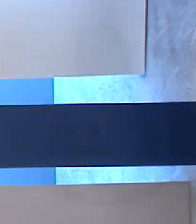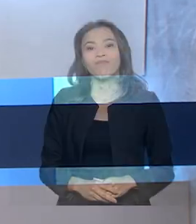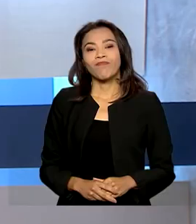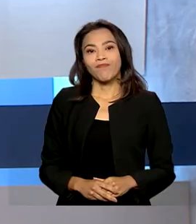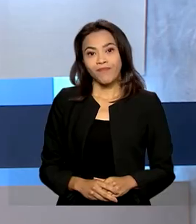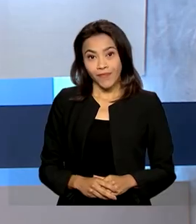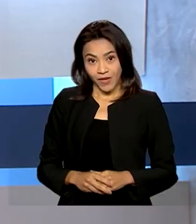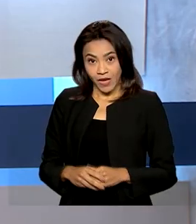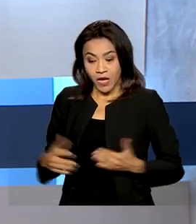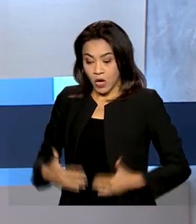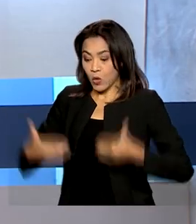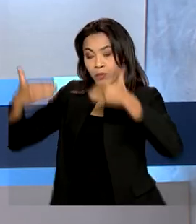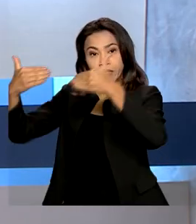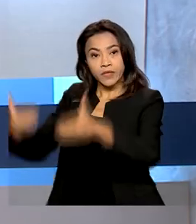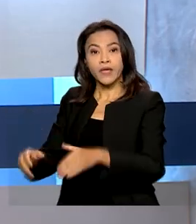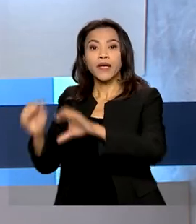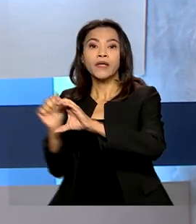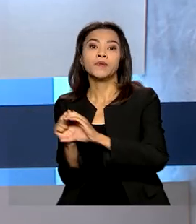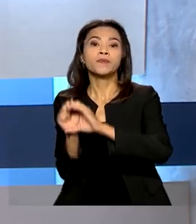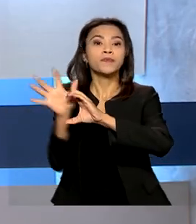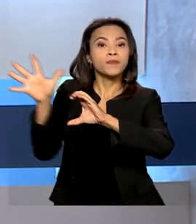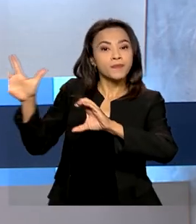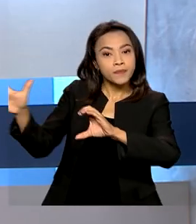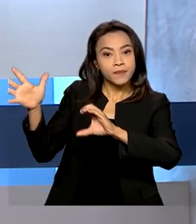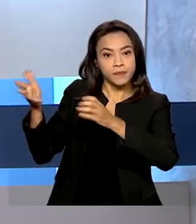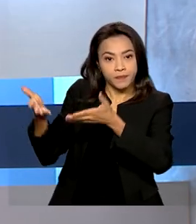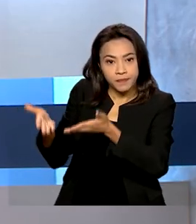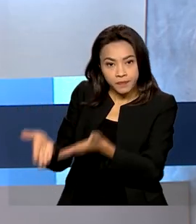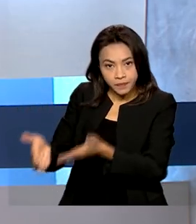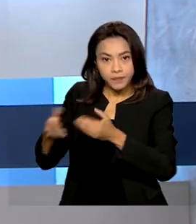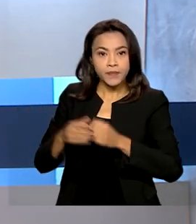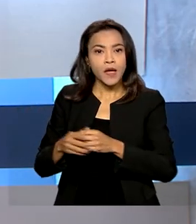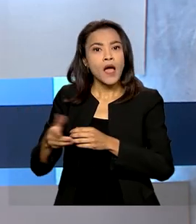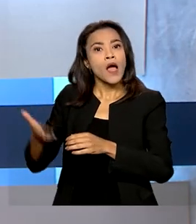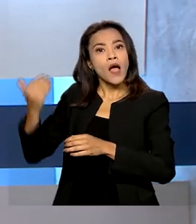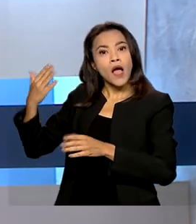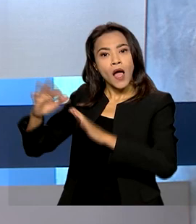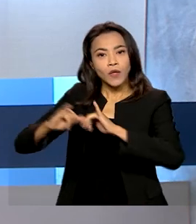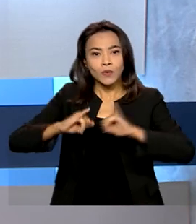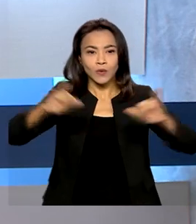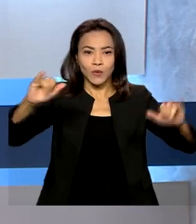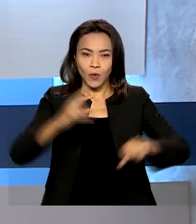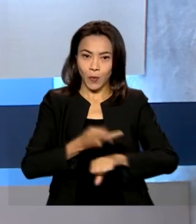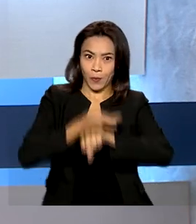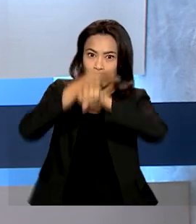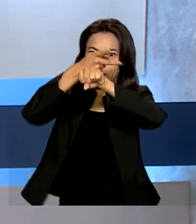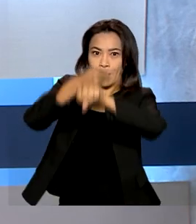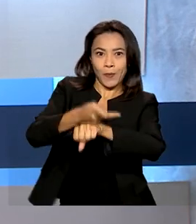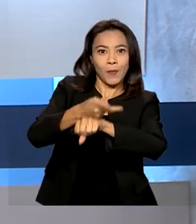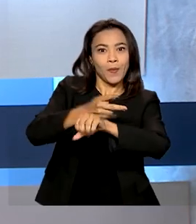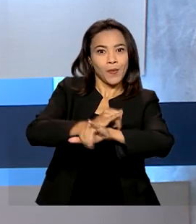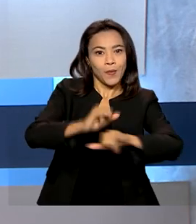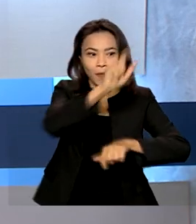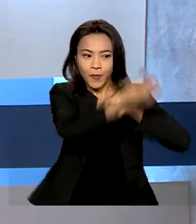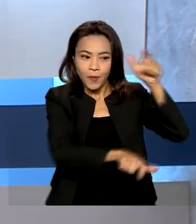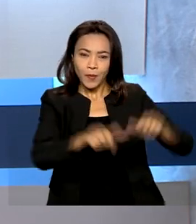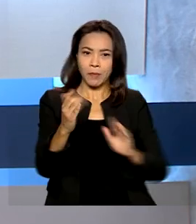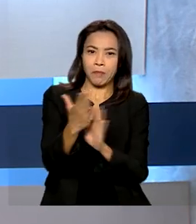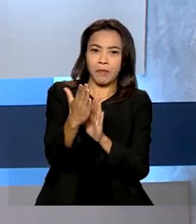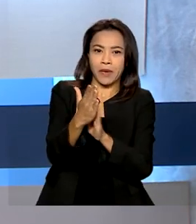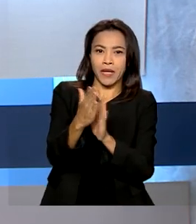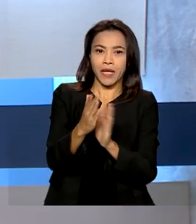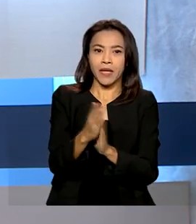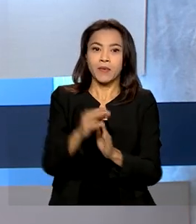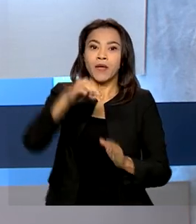O Ministério da Ciência, Tecnologia e Inovações anunciou os vencedores do primeiro prêmio MCTI FINEP de